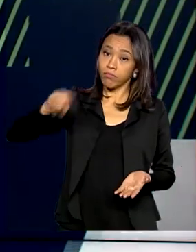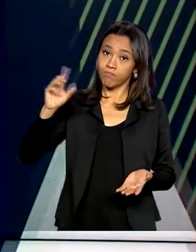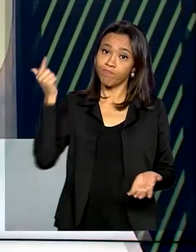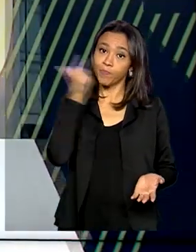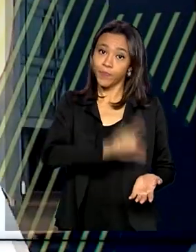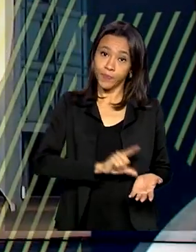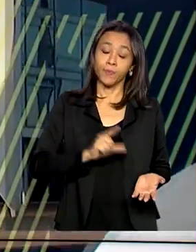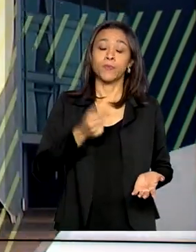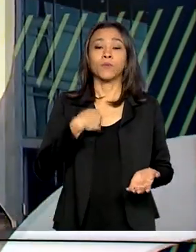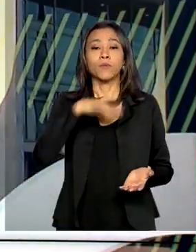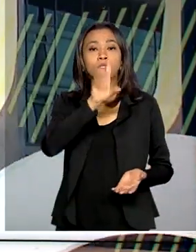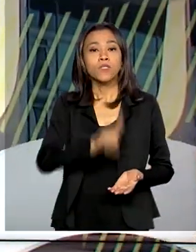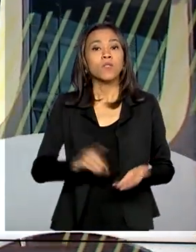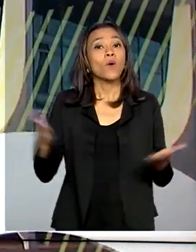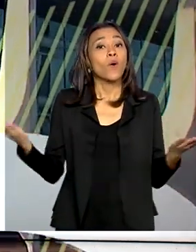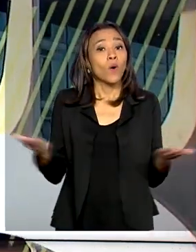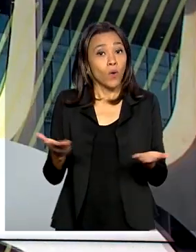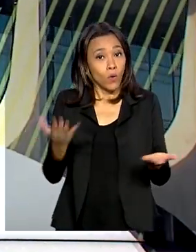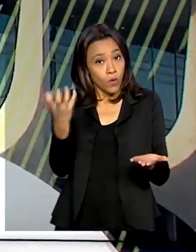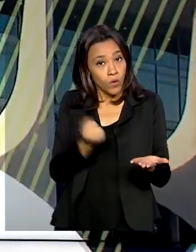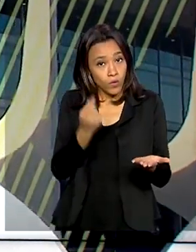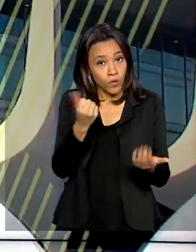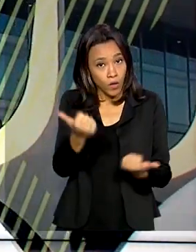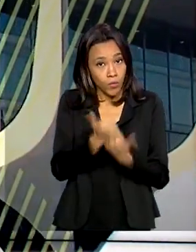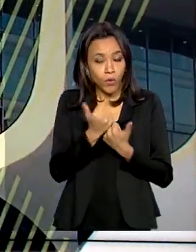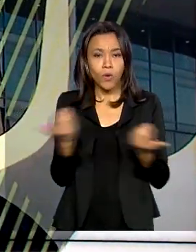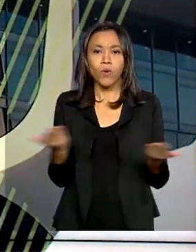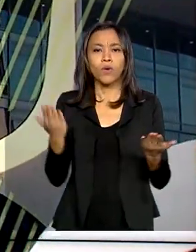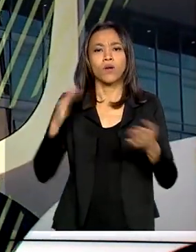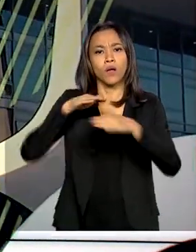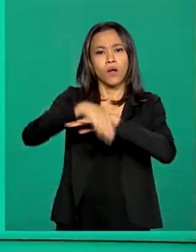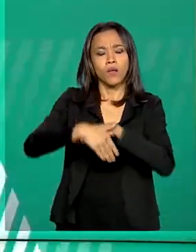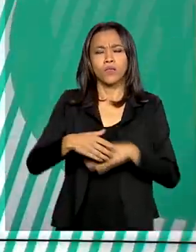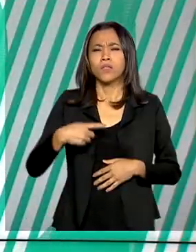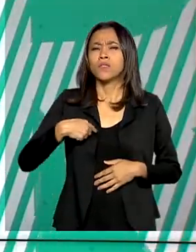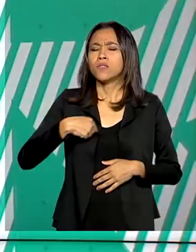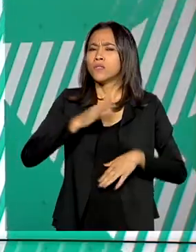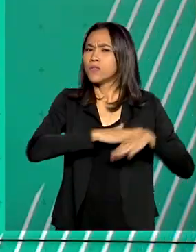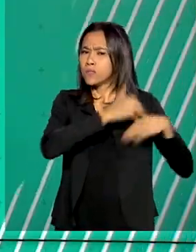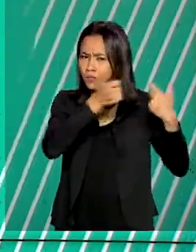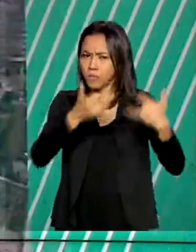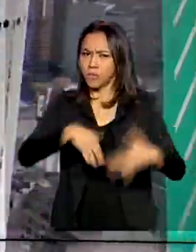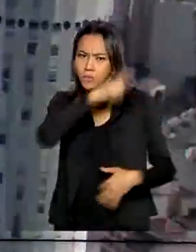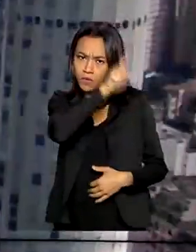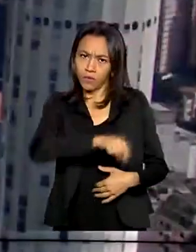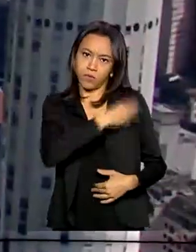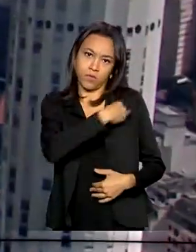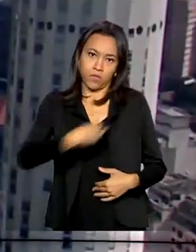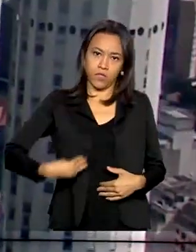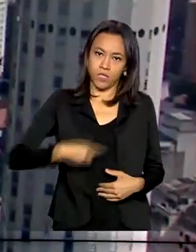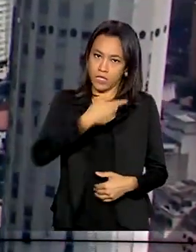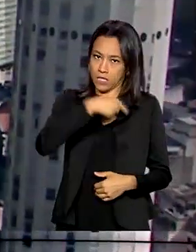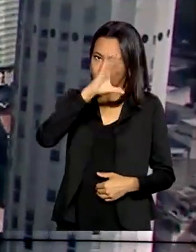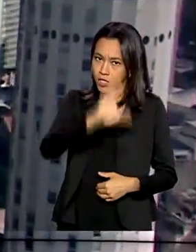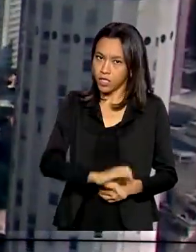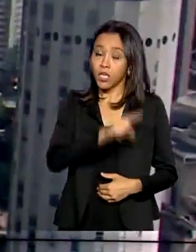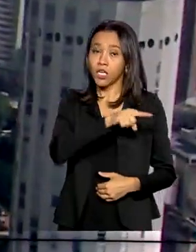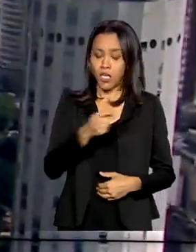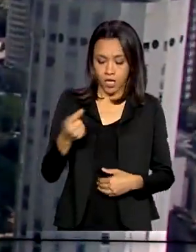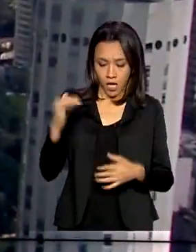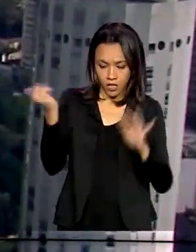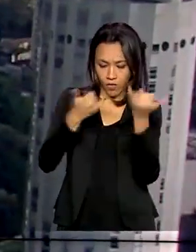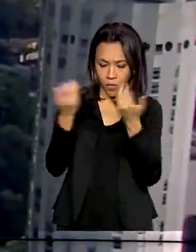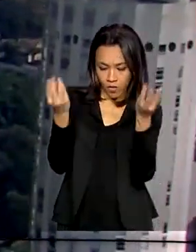já a partir da noite de hoje. De acordo com o ministro da Cidadania, Onyx Lorenzoni, que atualizou os dados sobre o